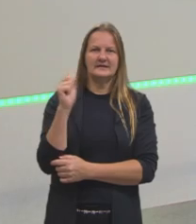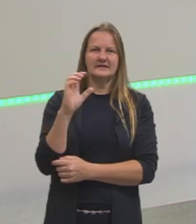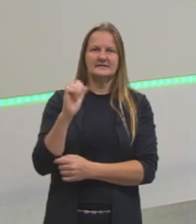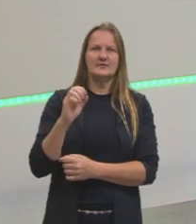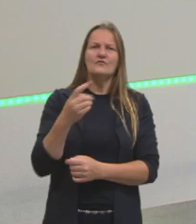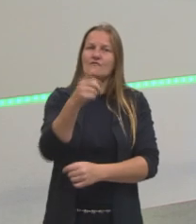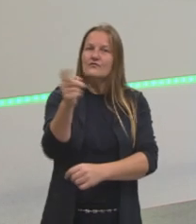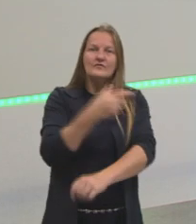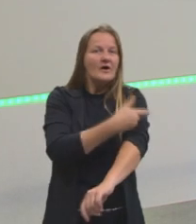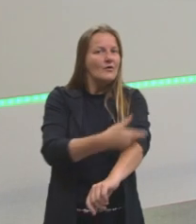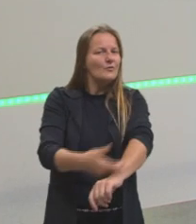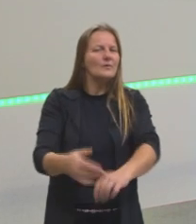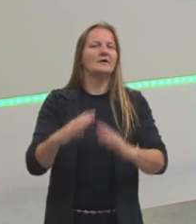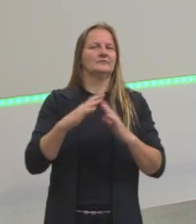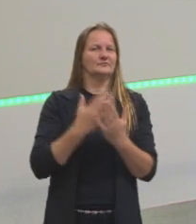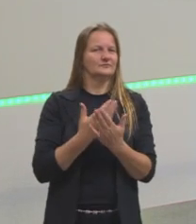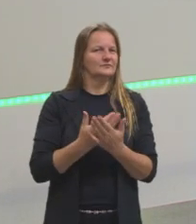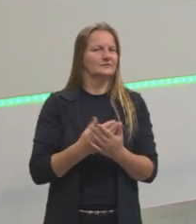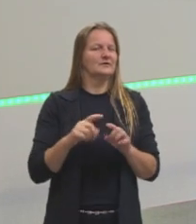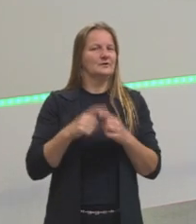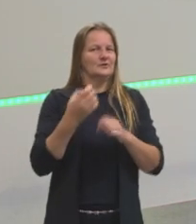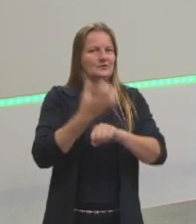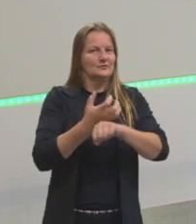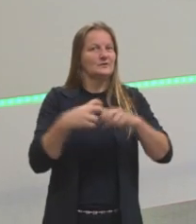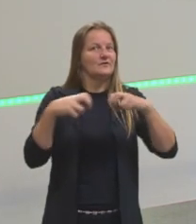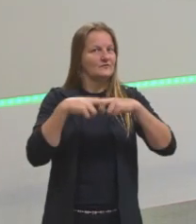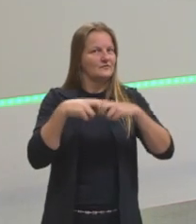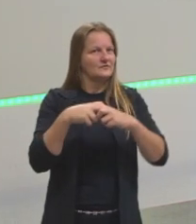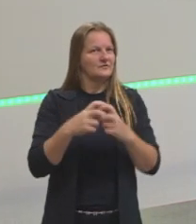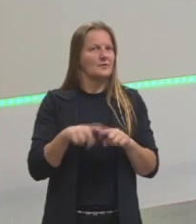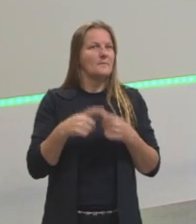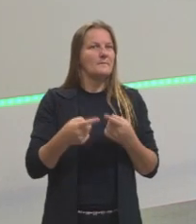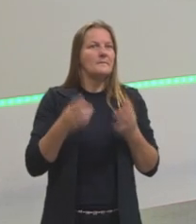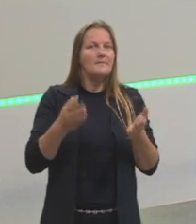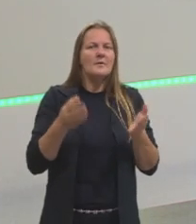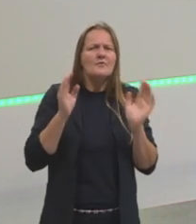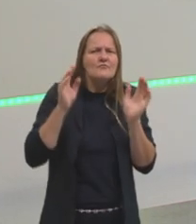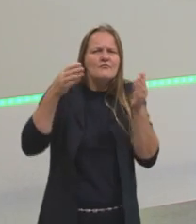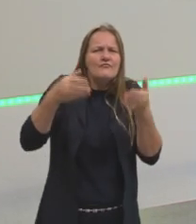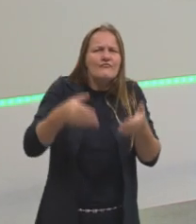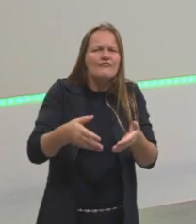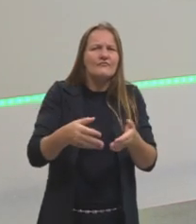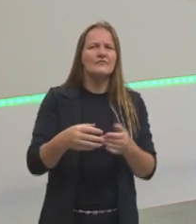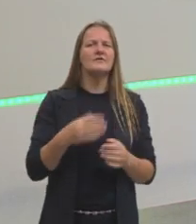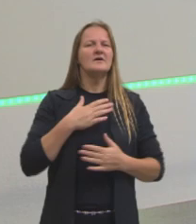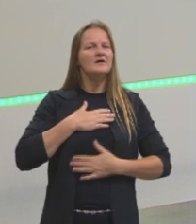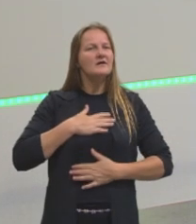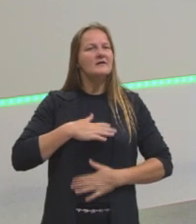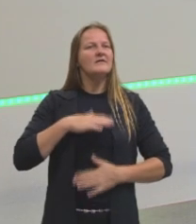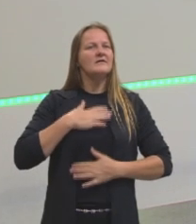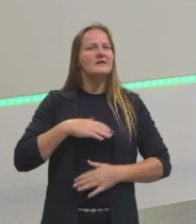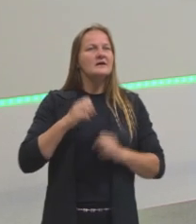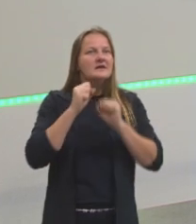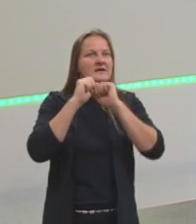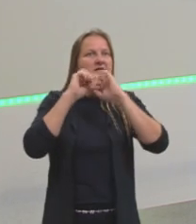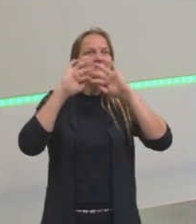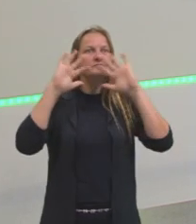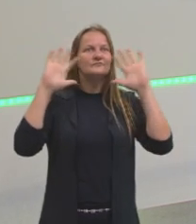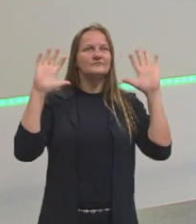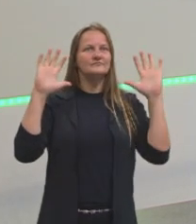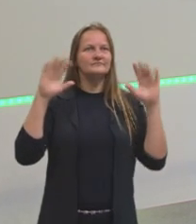acostumados a trabalhar na escola, na disciplina de Física. Mas a gente vai tentar fazer de uma forma mais tranquila, para que